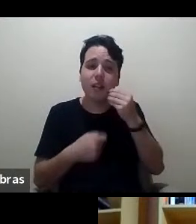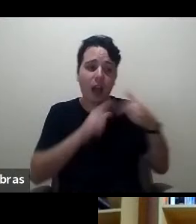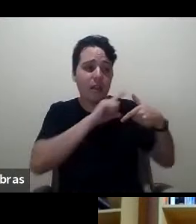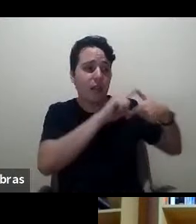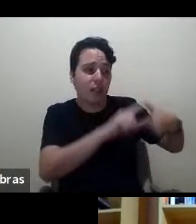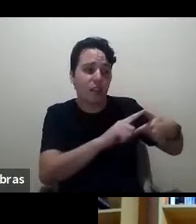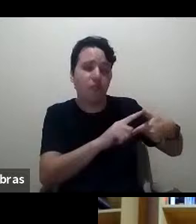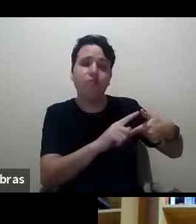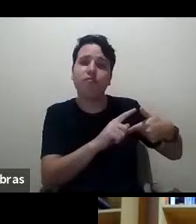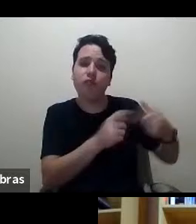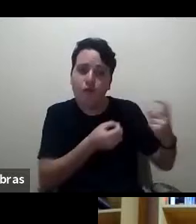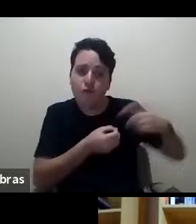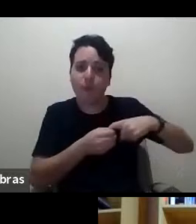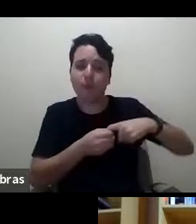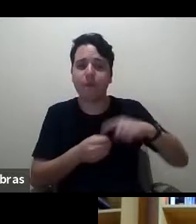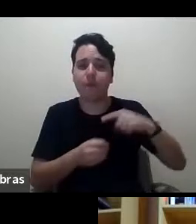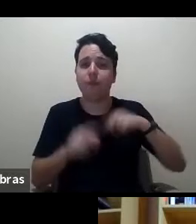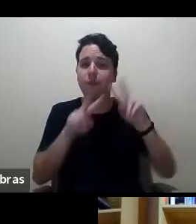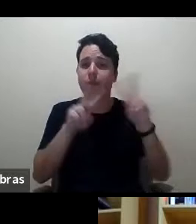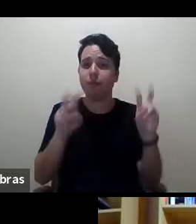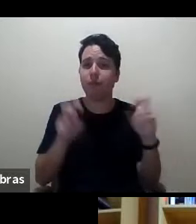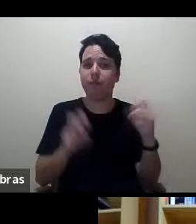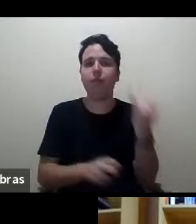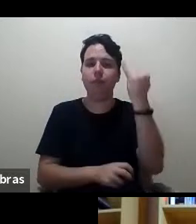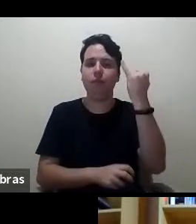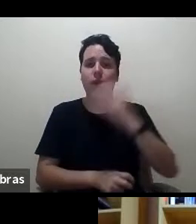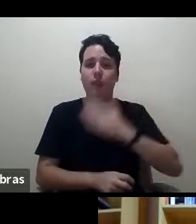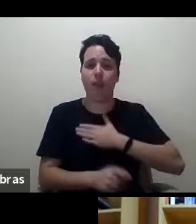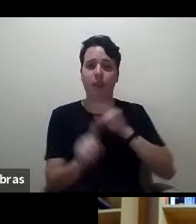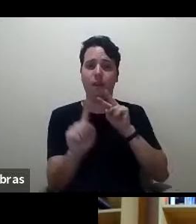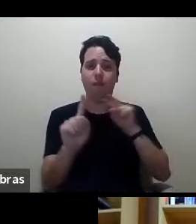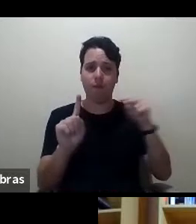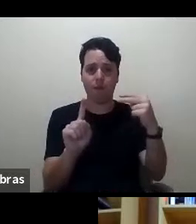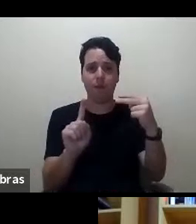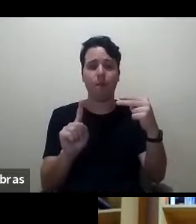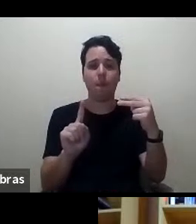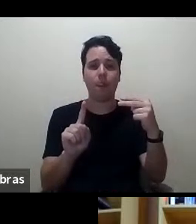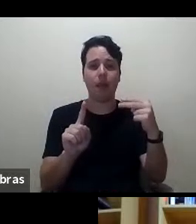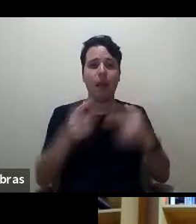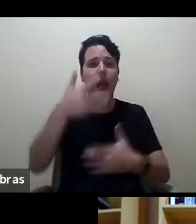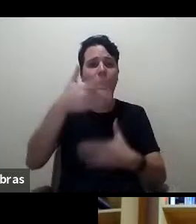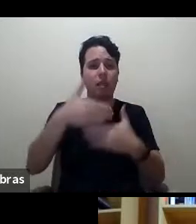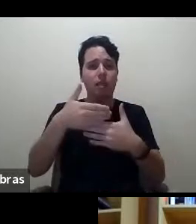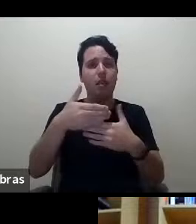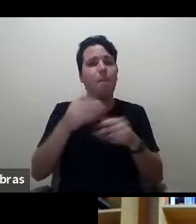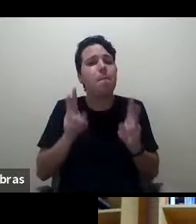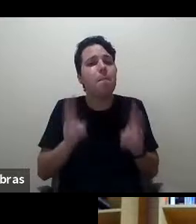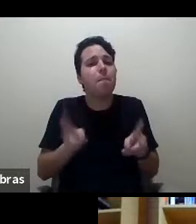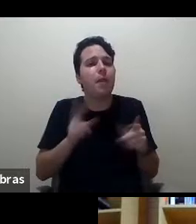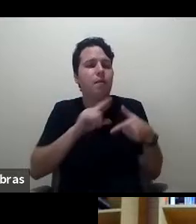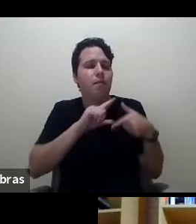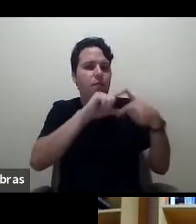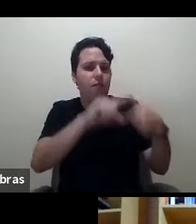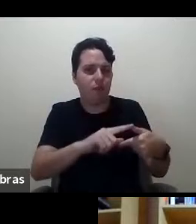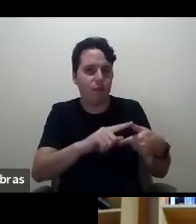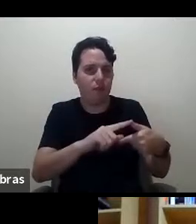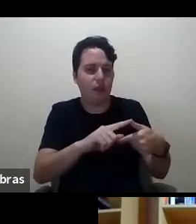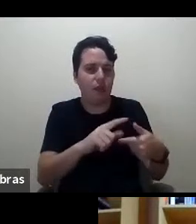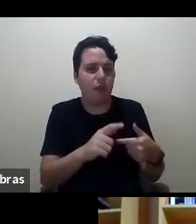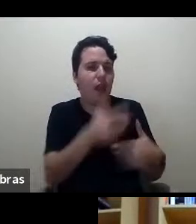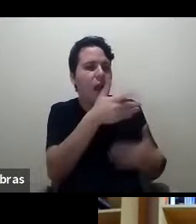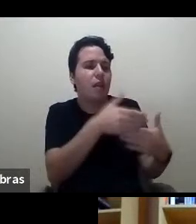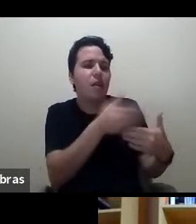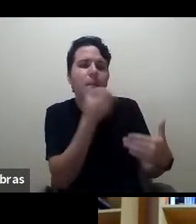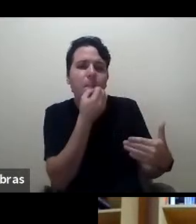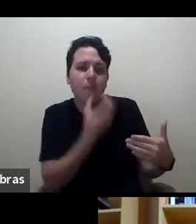num ponto muito importante e do meu ponto de vista as resenhas entram aí nessa mesma tradição então boas resenhas são também